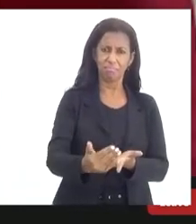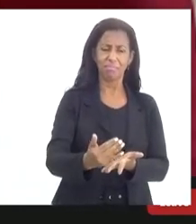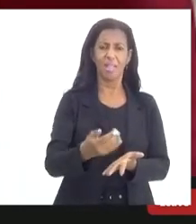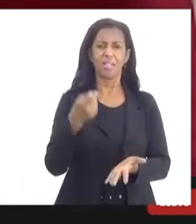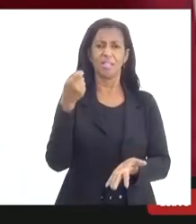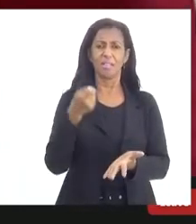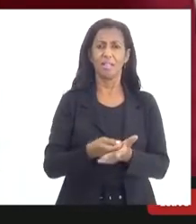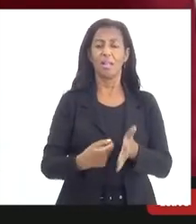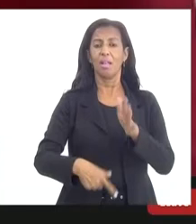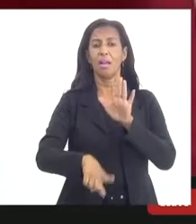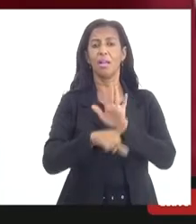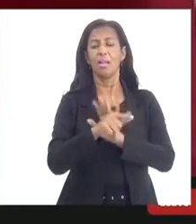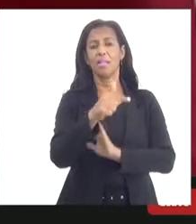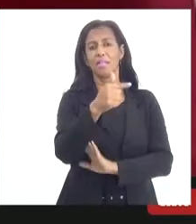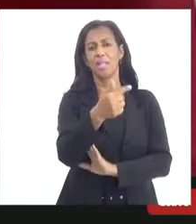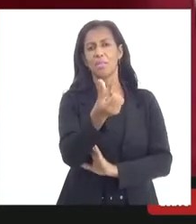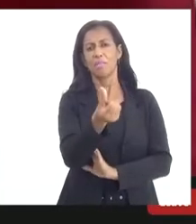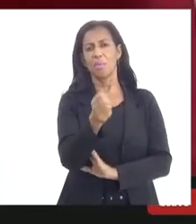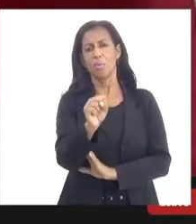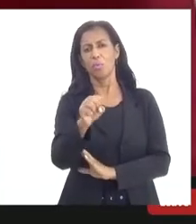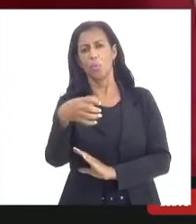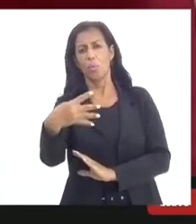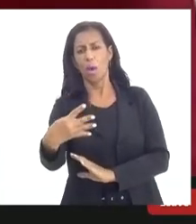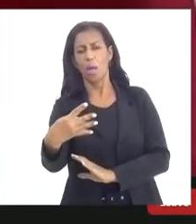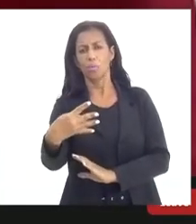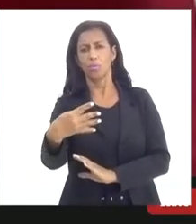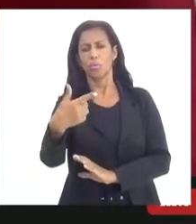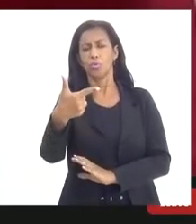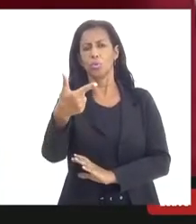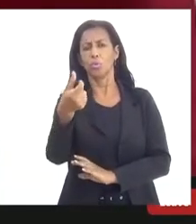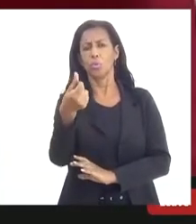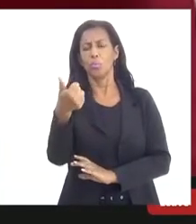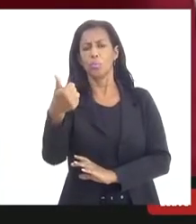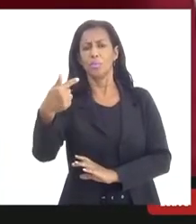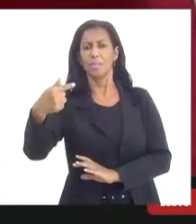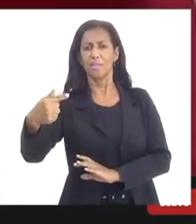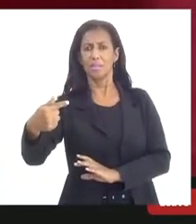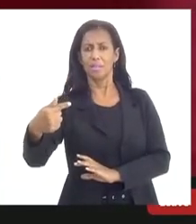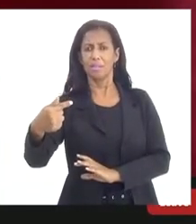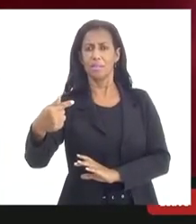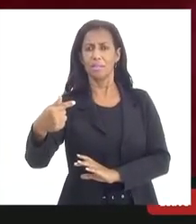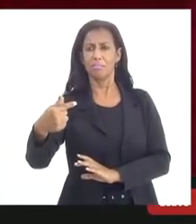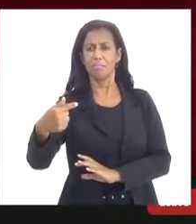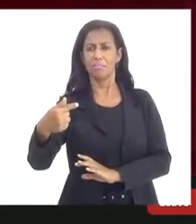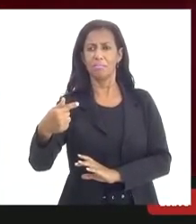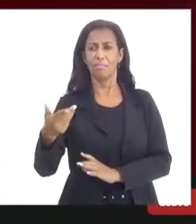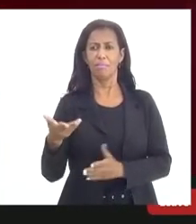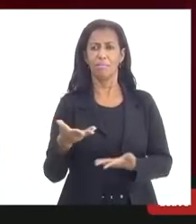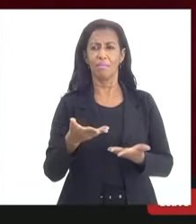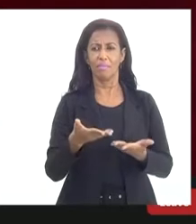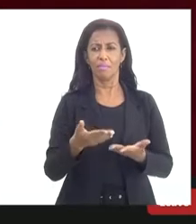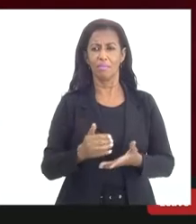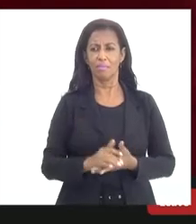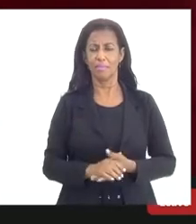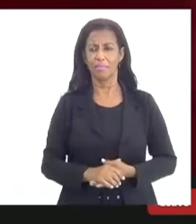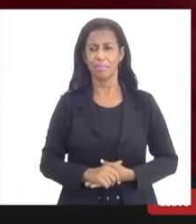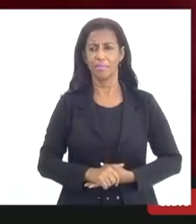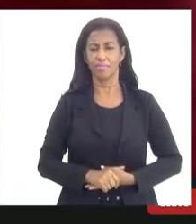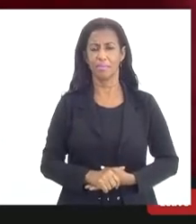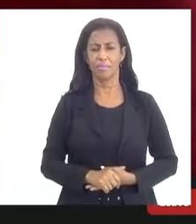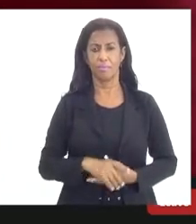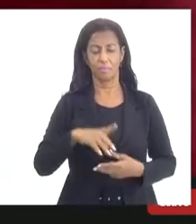que é uma lei 7684 de 2017 que é da lágrima do deputado uma